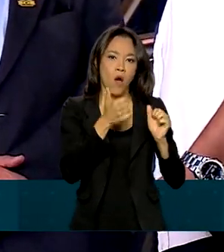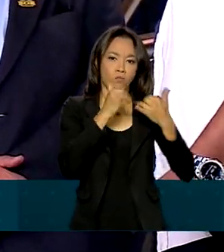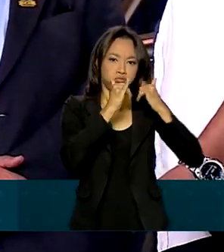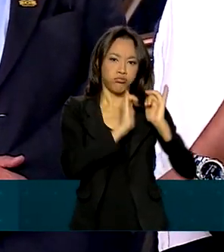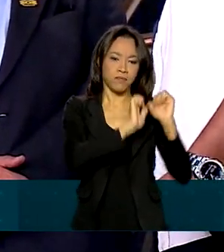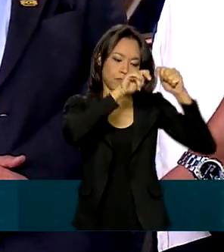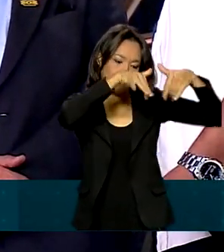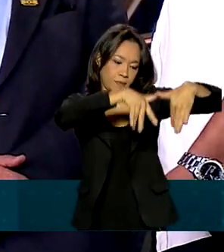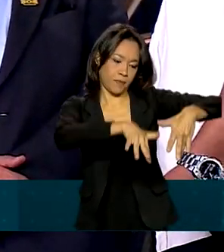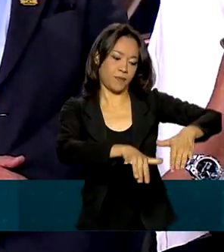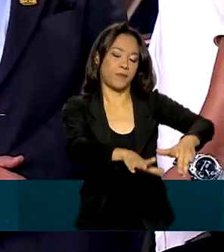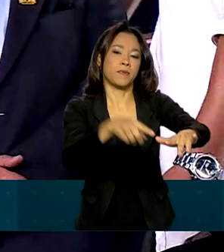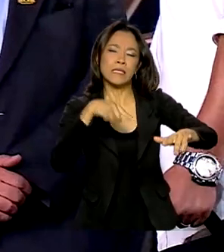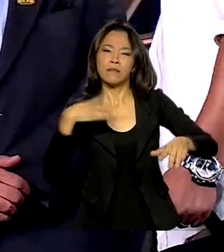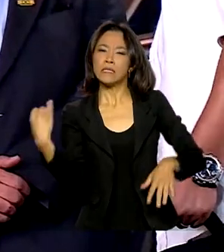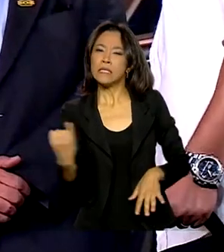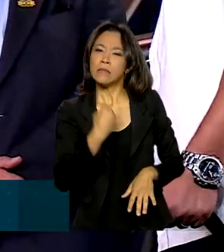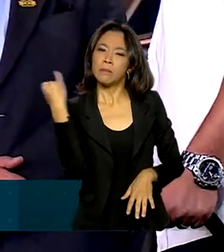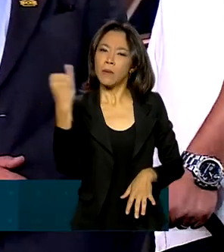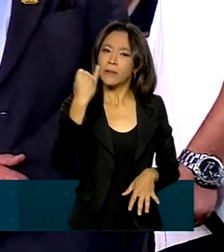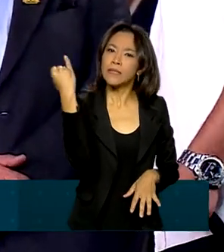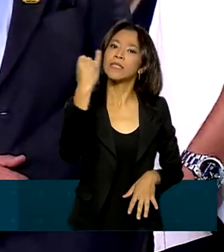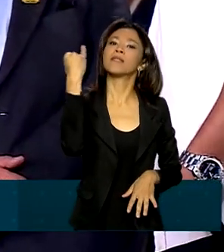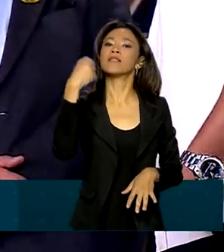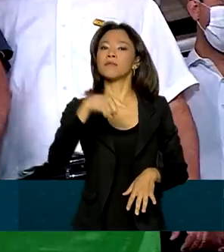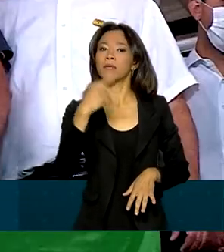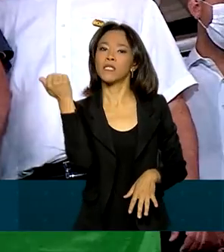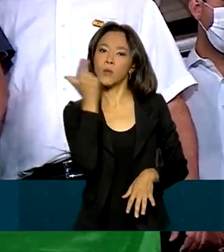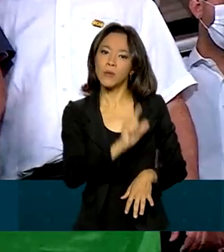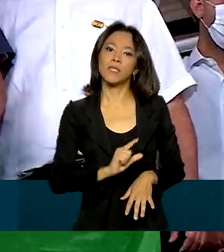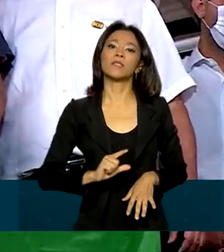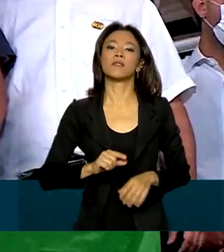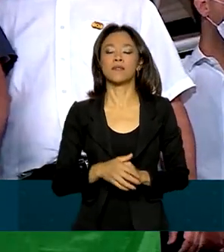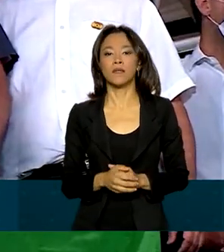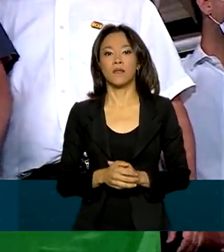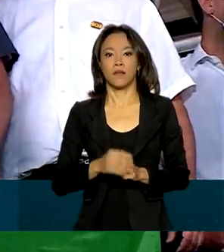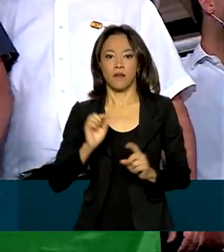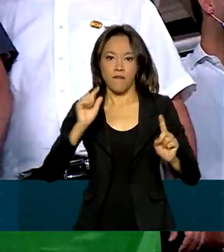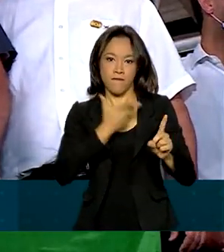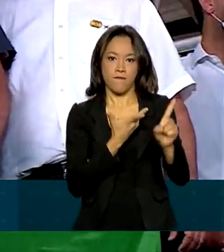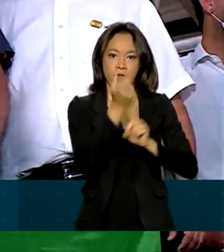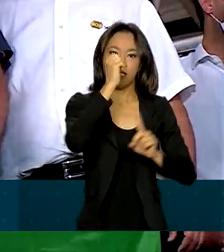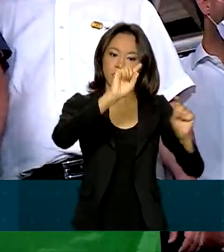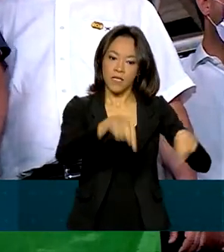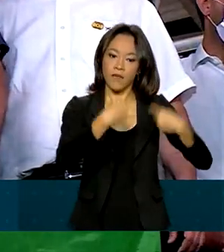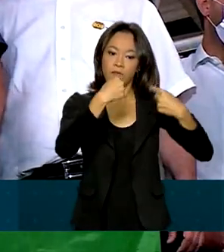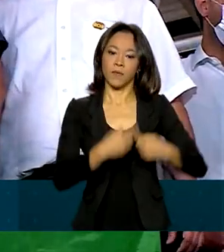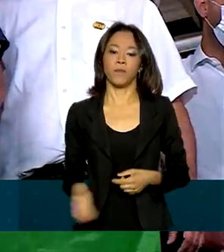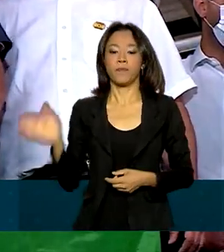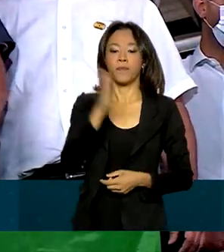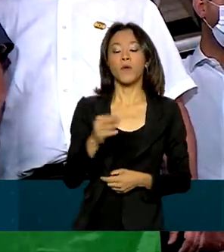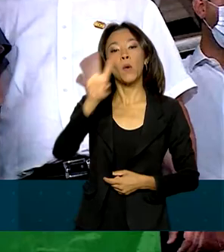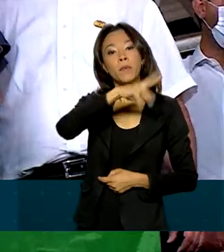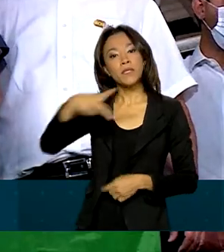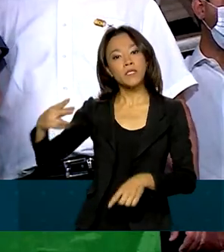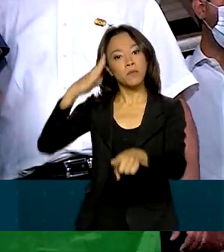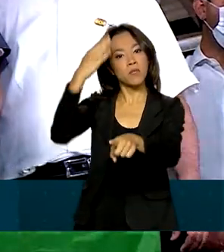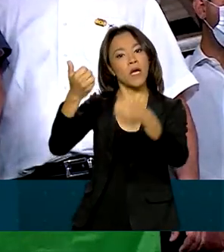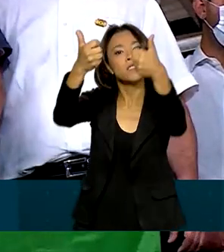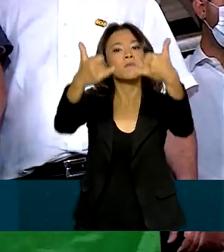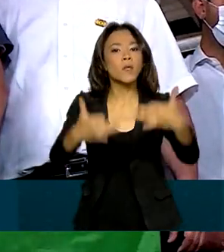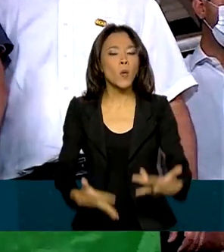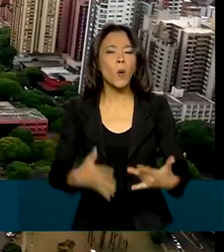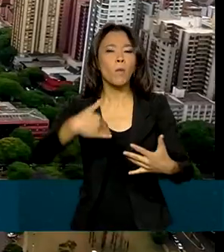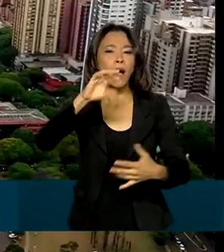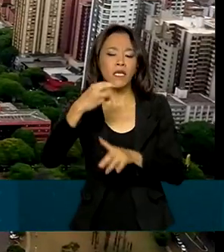importância para que a gente passe por esse desafio. O presidente Jair Bolsonaro falou sobre os investimentos de mais de